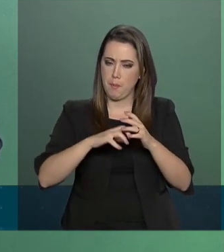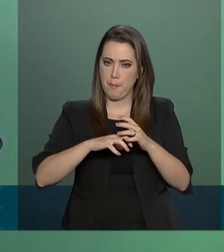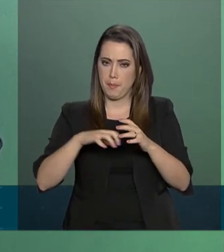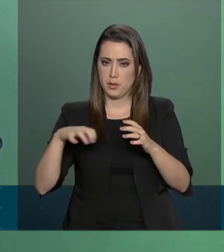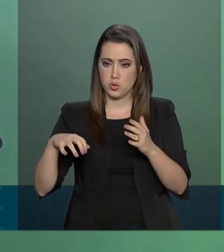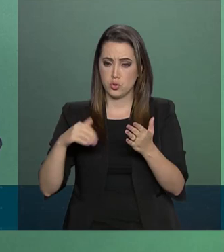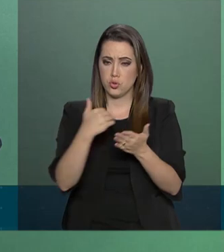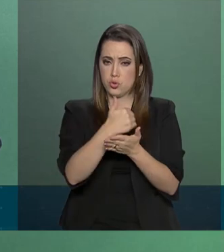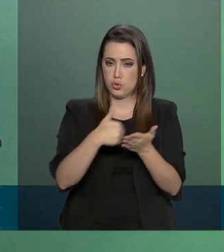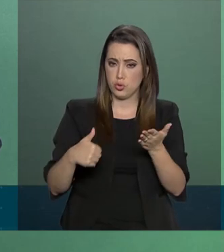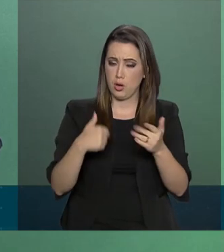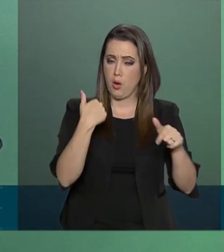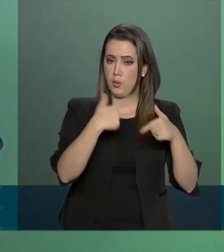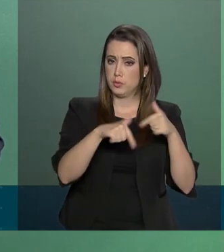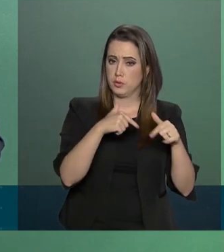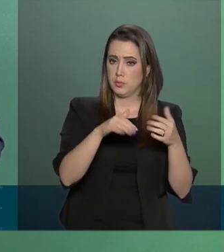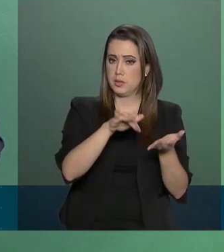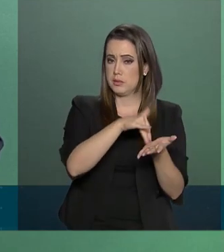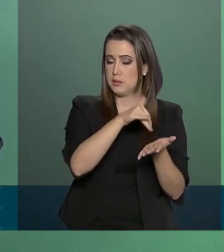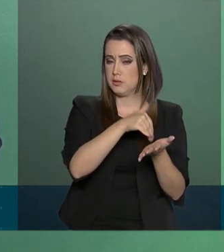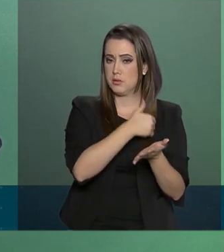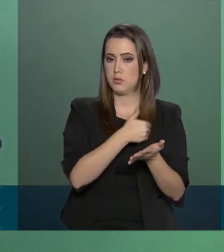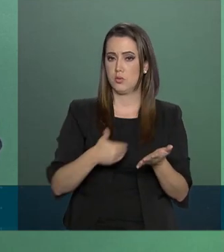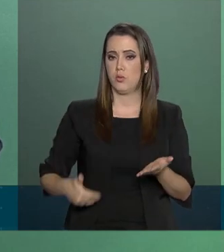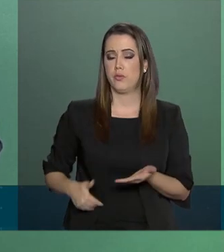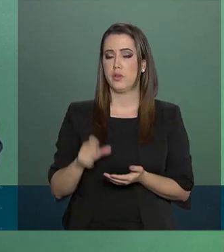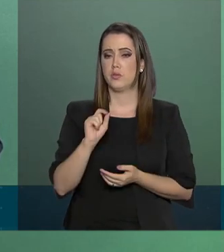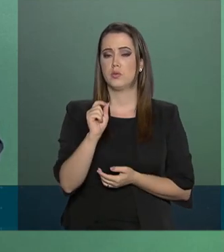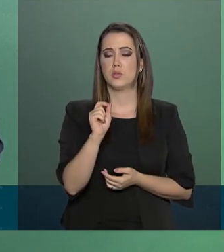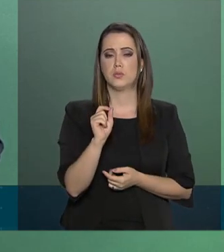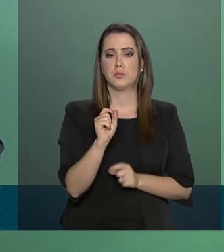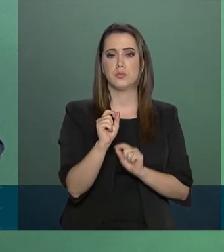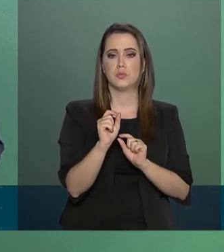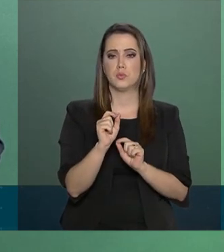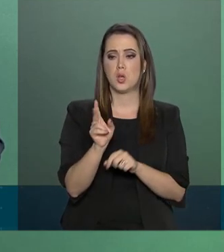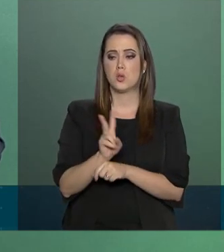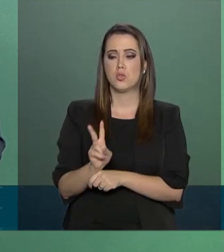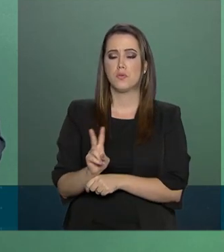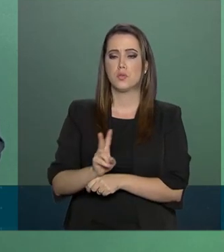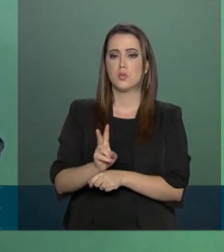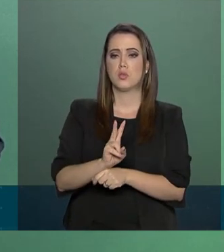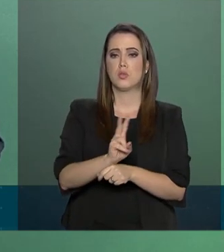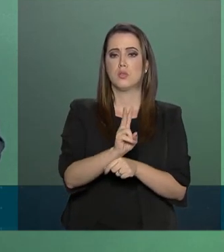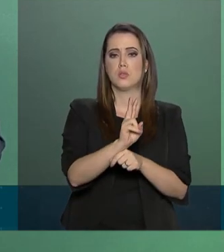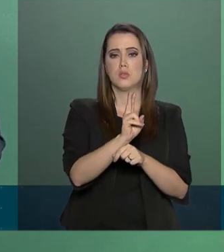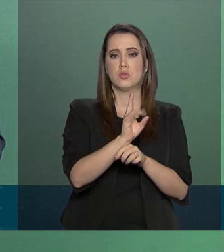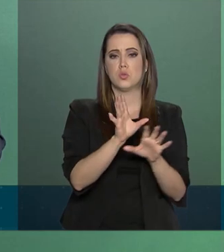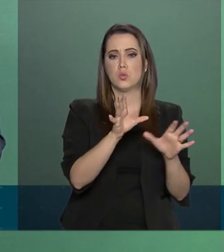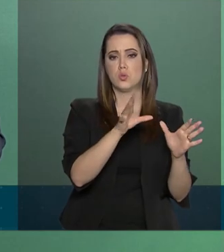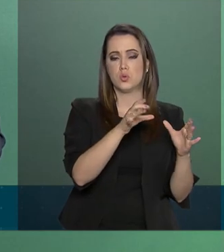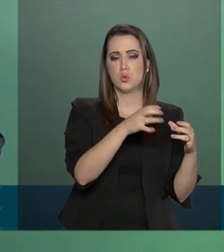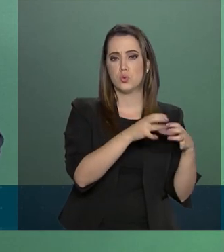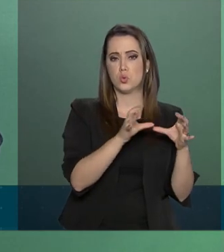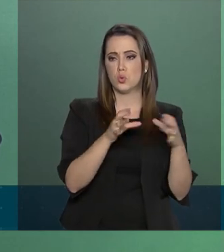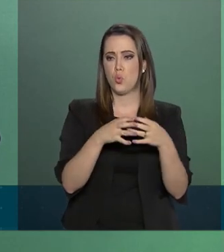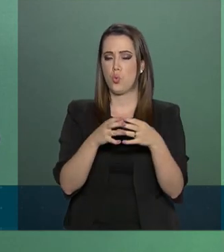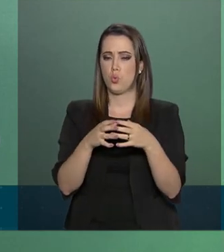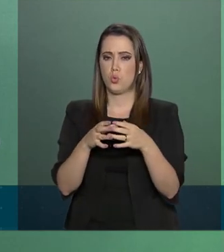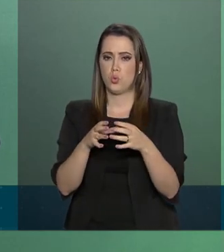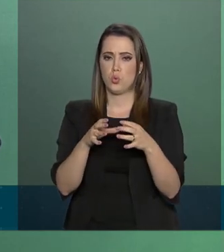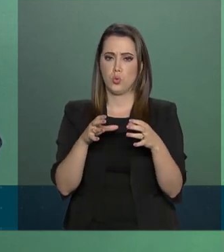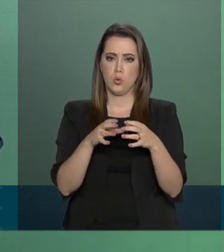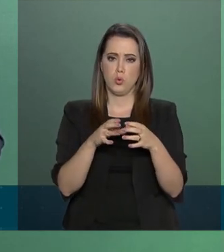atribuição da Secretaria de Governo no quesito de monitoração das organizações não governamentais.